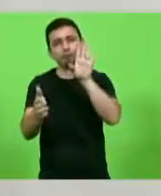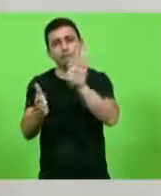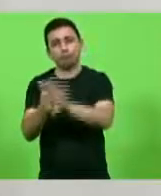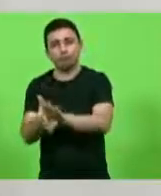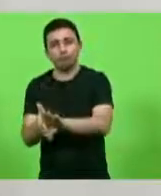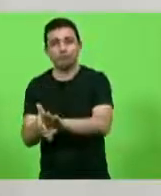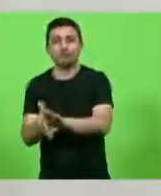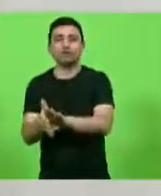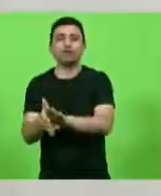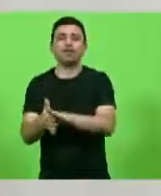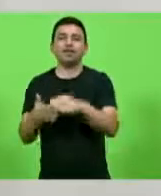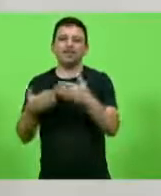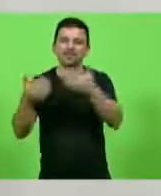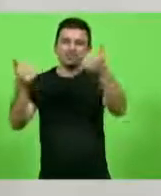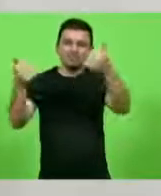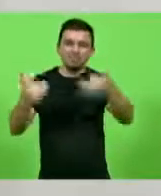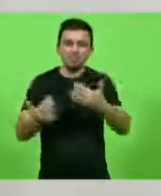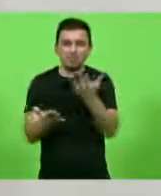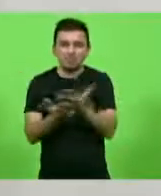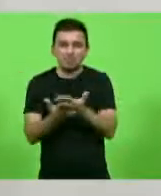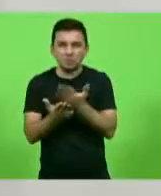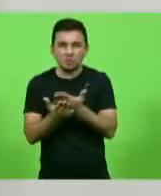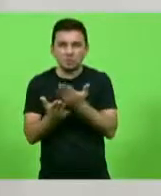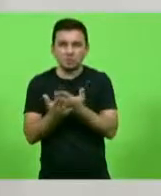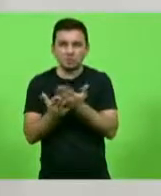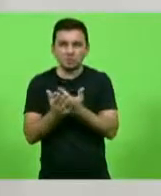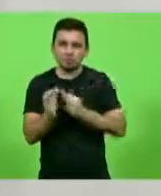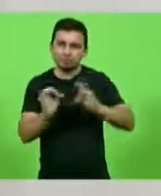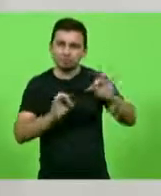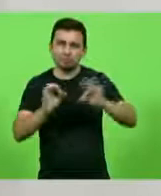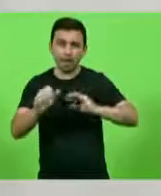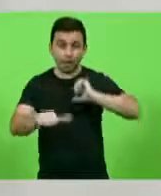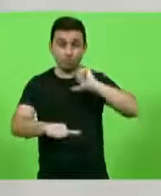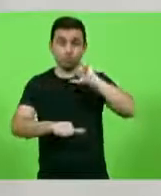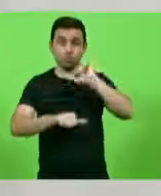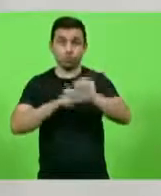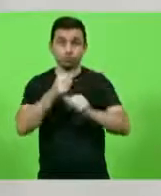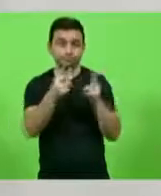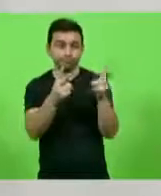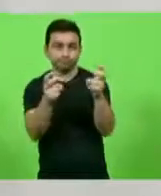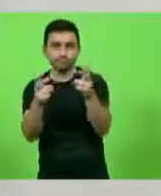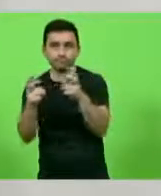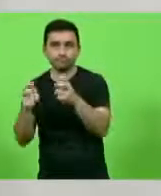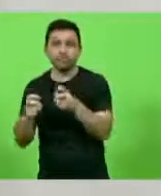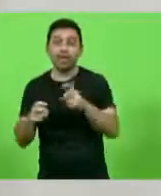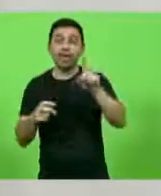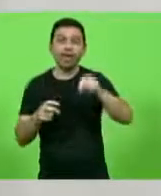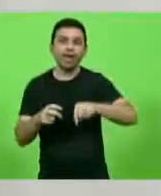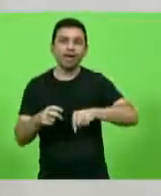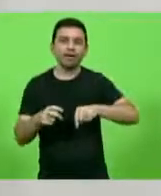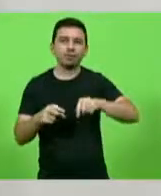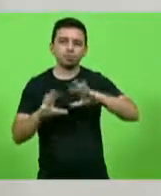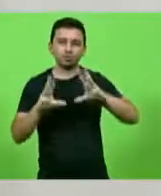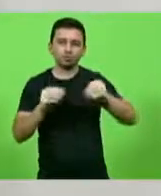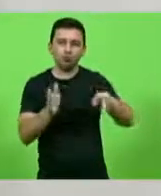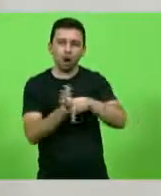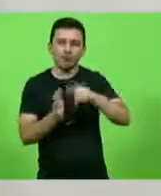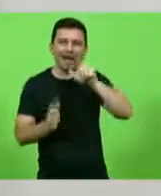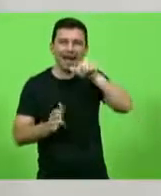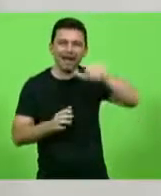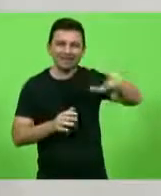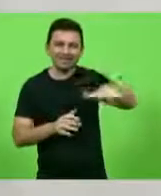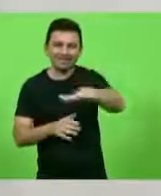os seus estudos sobre as modificações que observou em crustáceos e animais marinhos aqui,